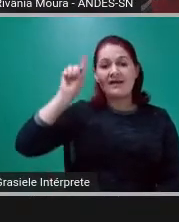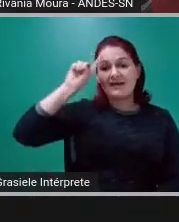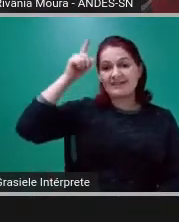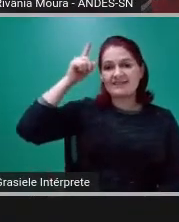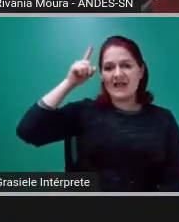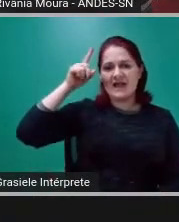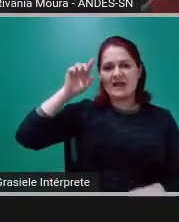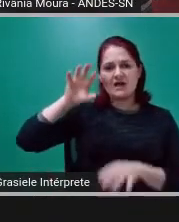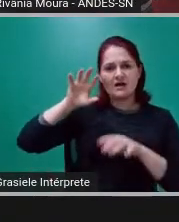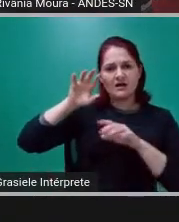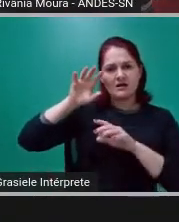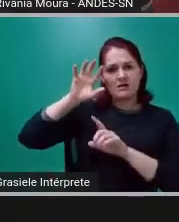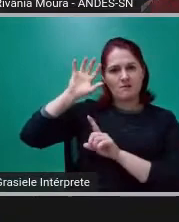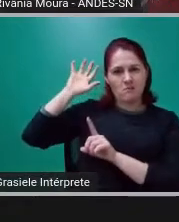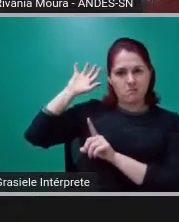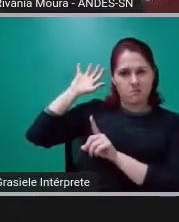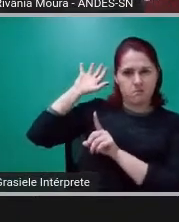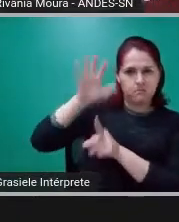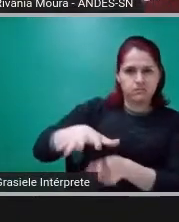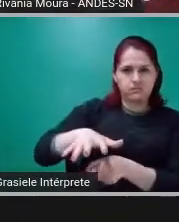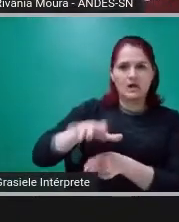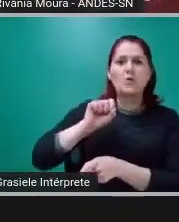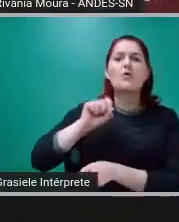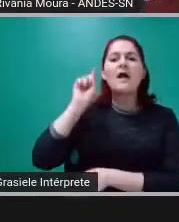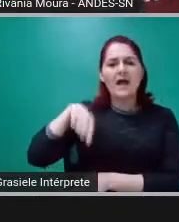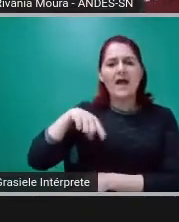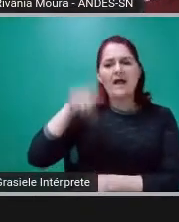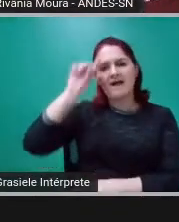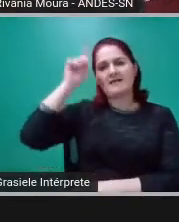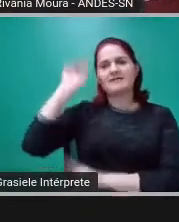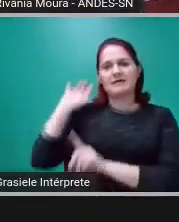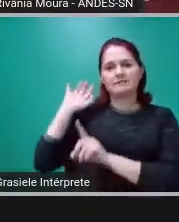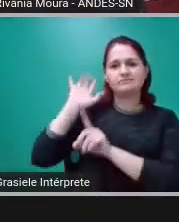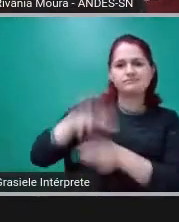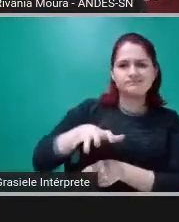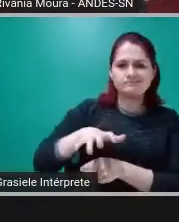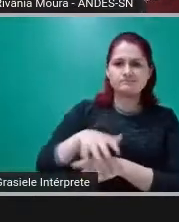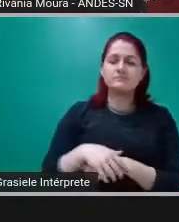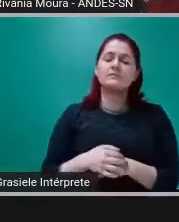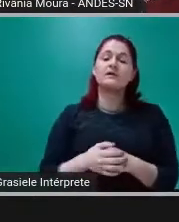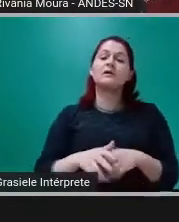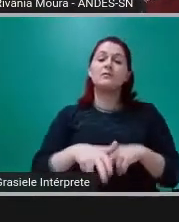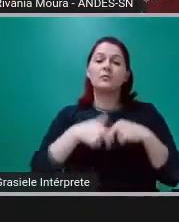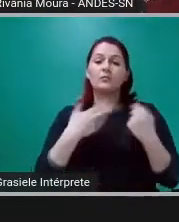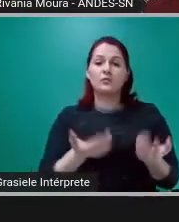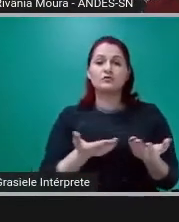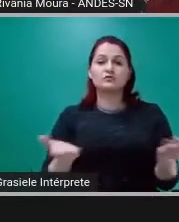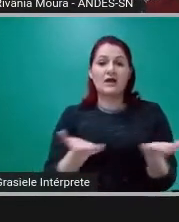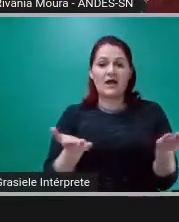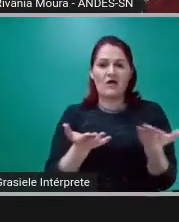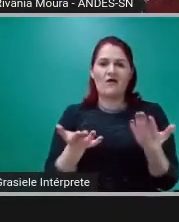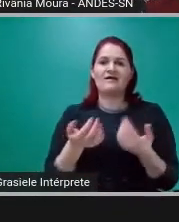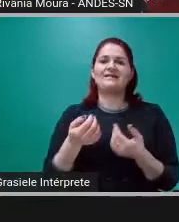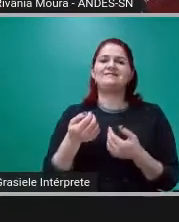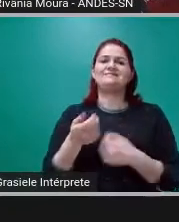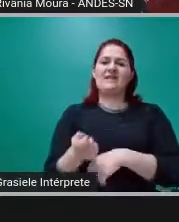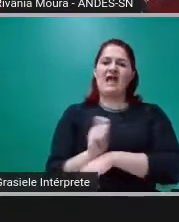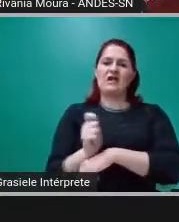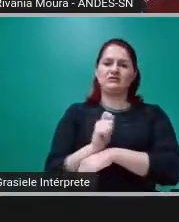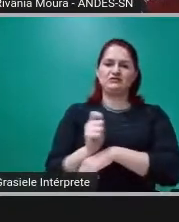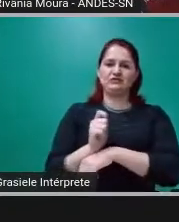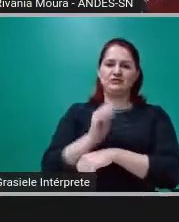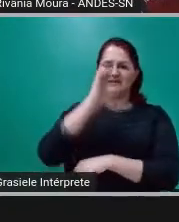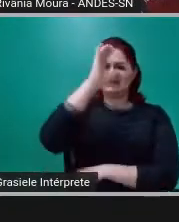E como a Auditoria Cidadã vem abrir uma caixa preta, ela é,